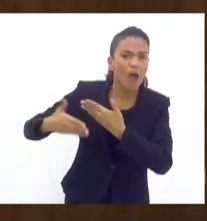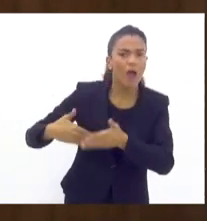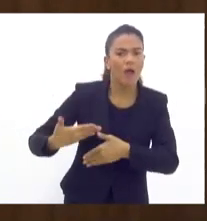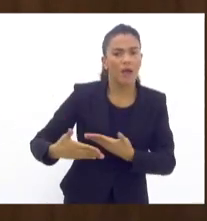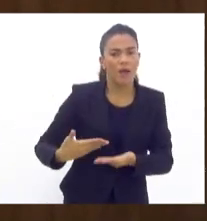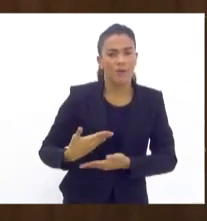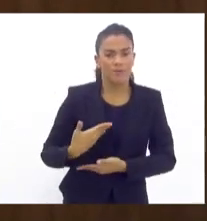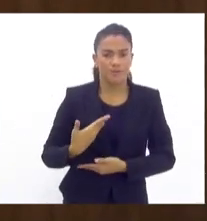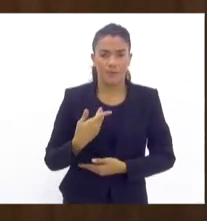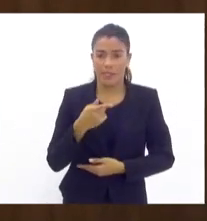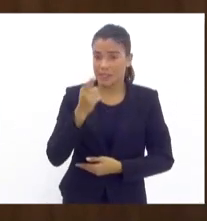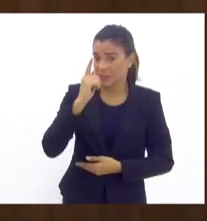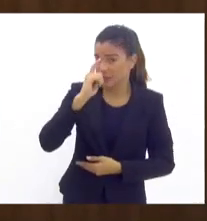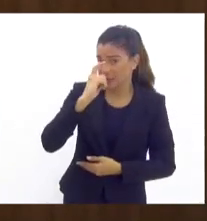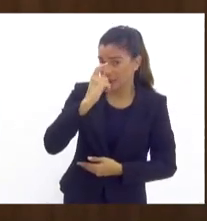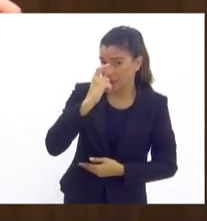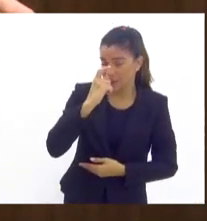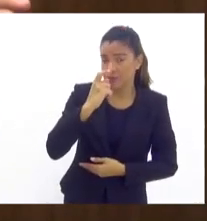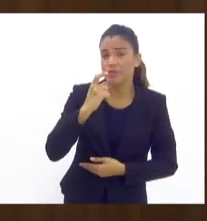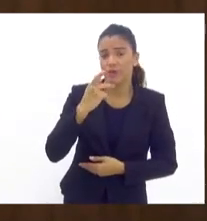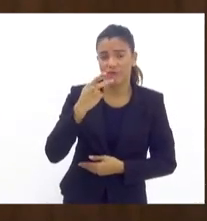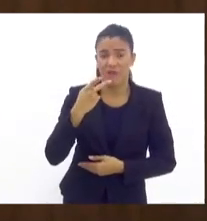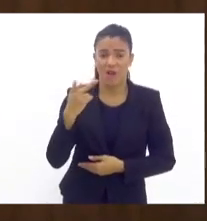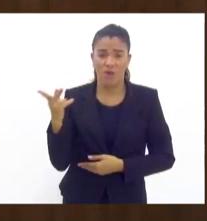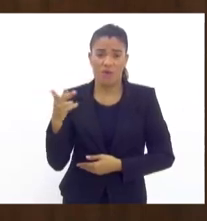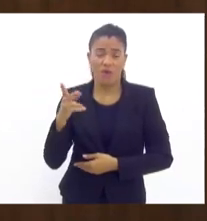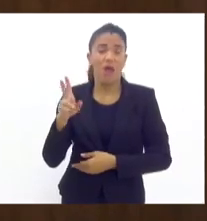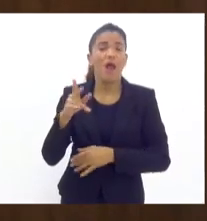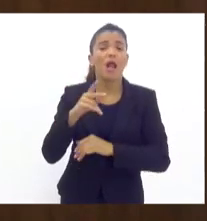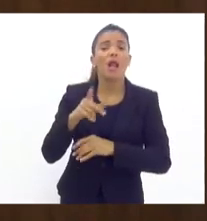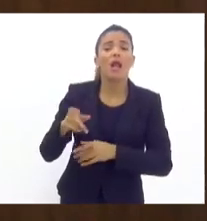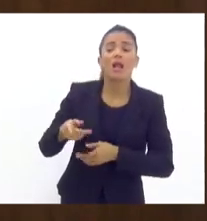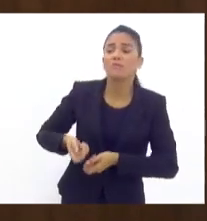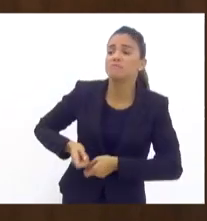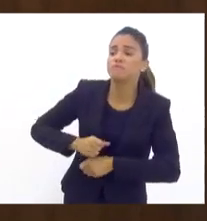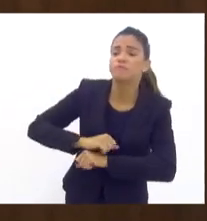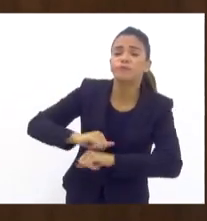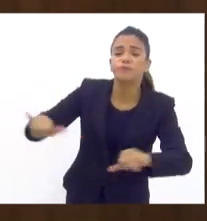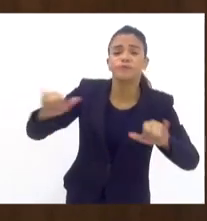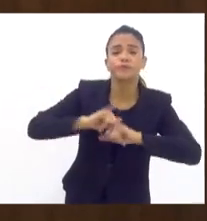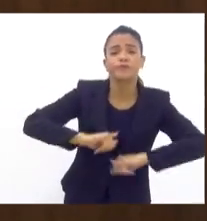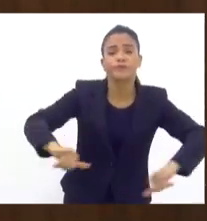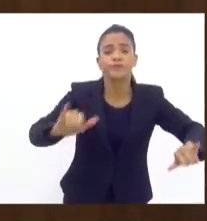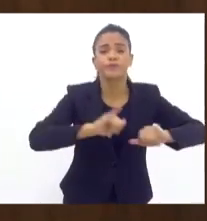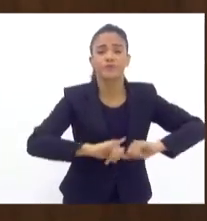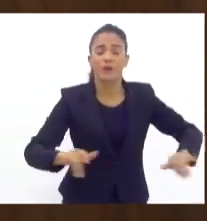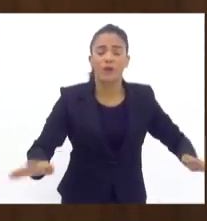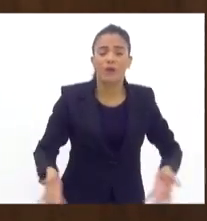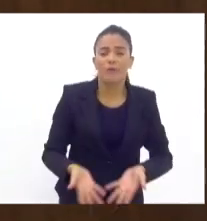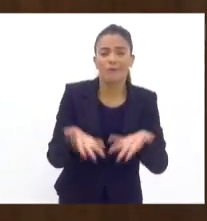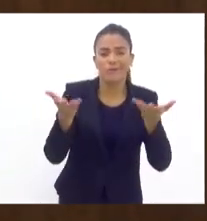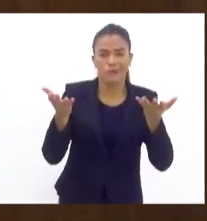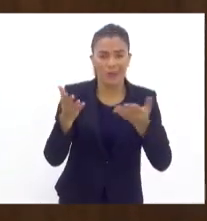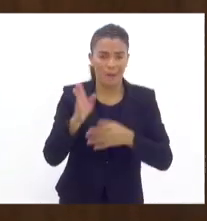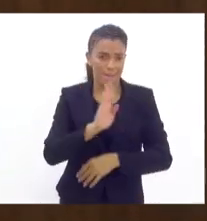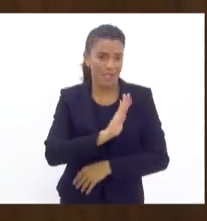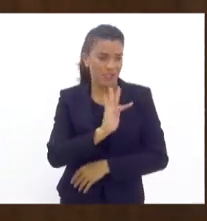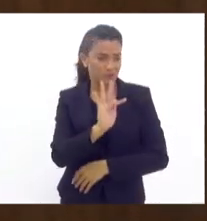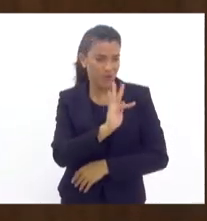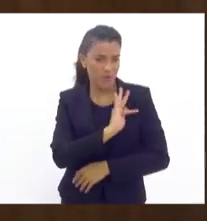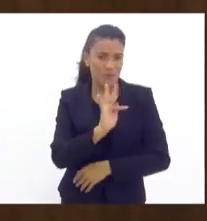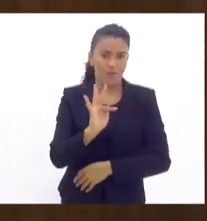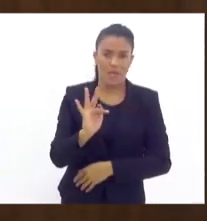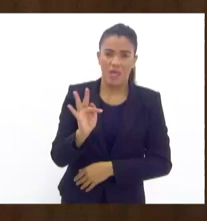Sérgio Cabral, o condenado, réu confesso, espalhou a vagabundagem para a zona oeste, para a Baixada,